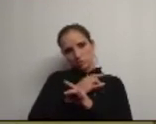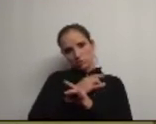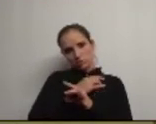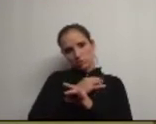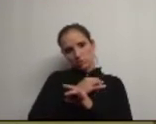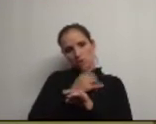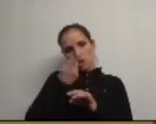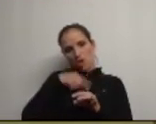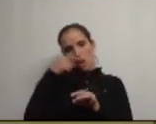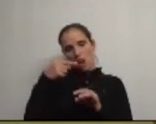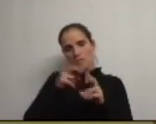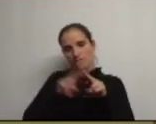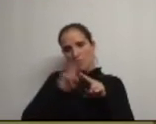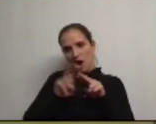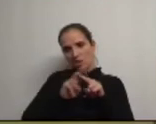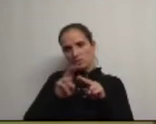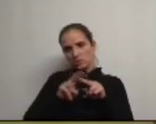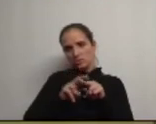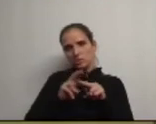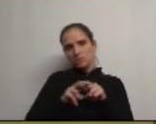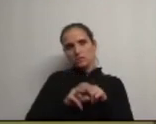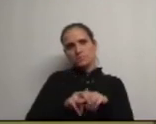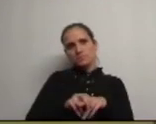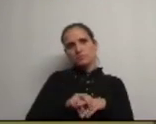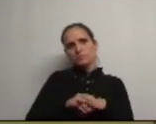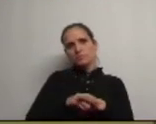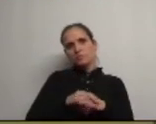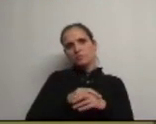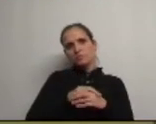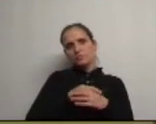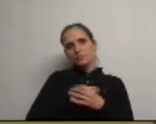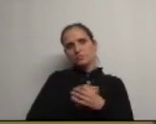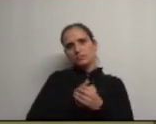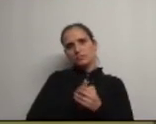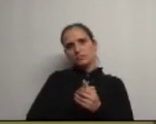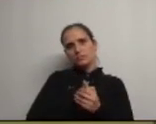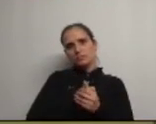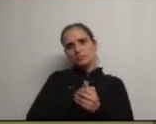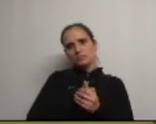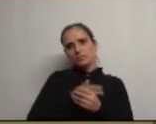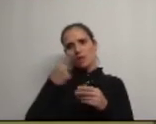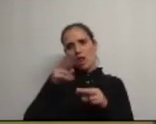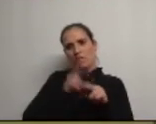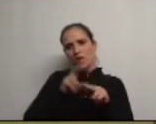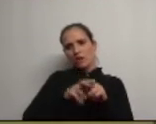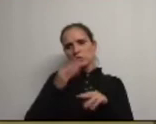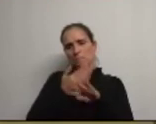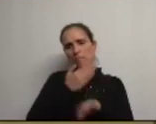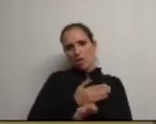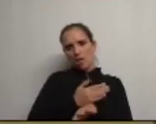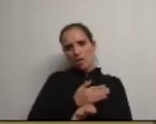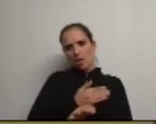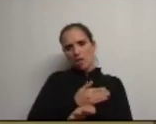nós temos vagas tanto quanto eu sei a Alça poderá me auxiliar nós já temos vagas no pré-escolar